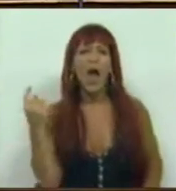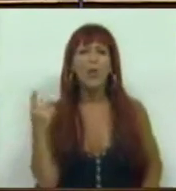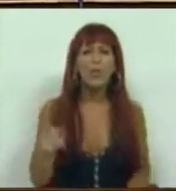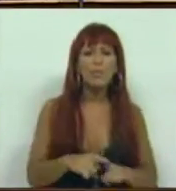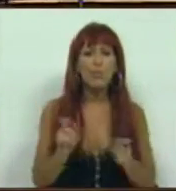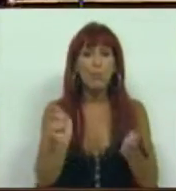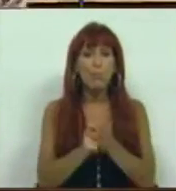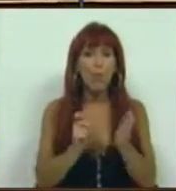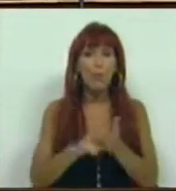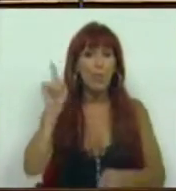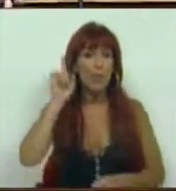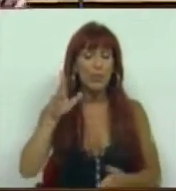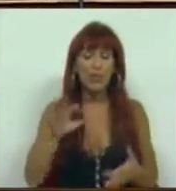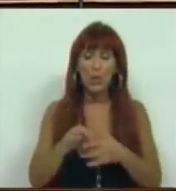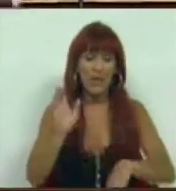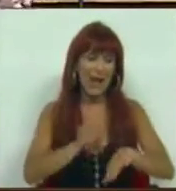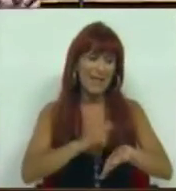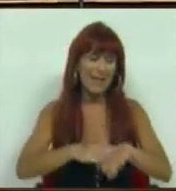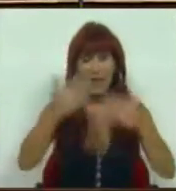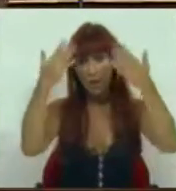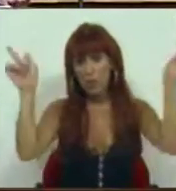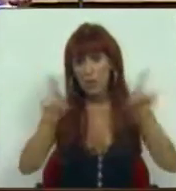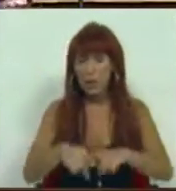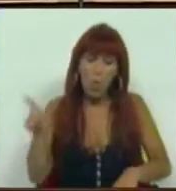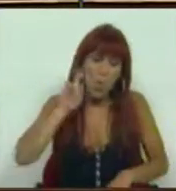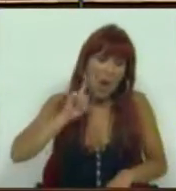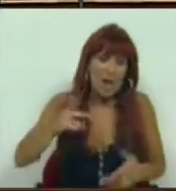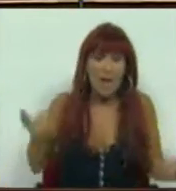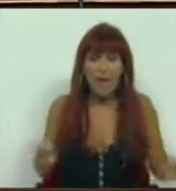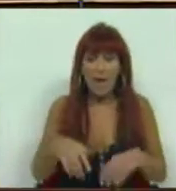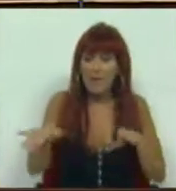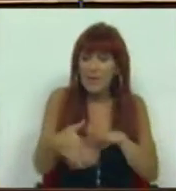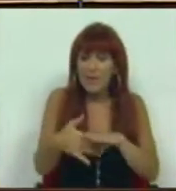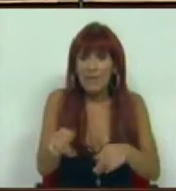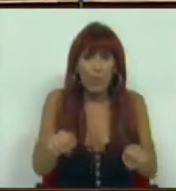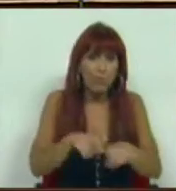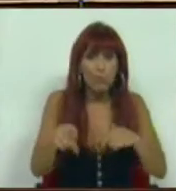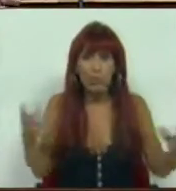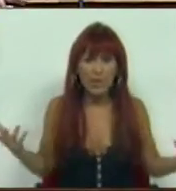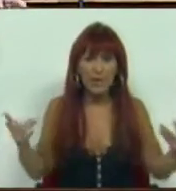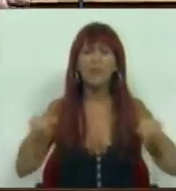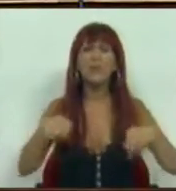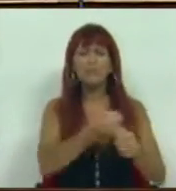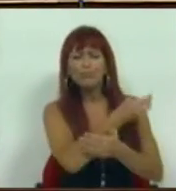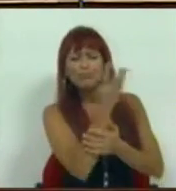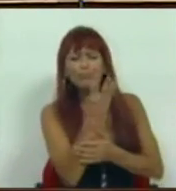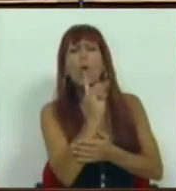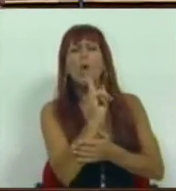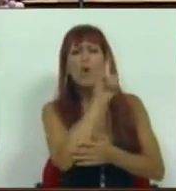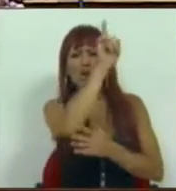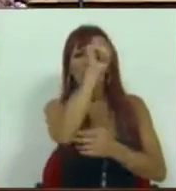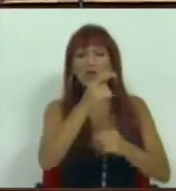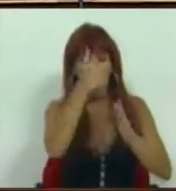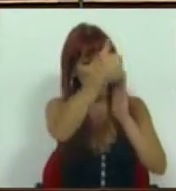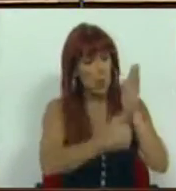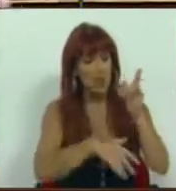pontos que são importantes para a esquerda, para a democracia, para a qualidade da participação política. E, entre elas, a questão